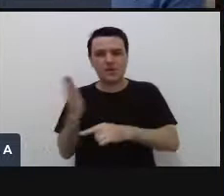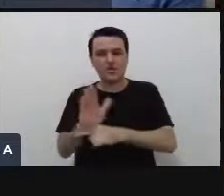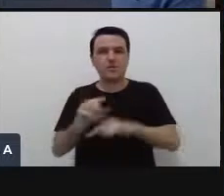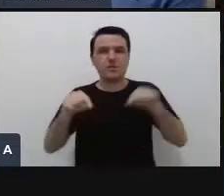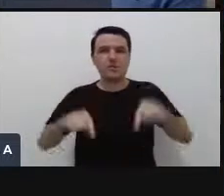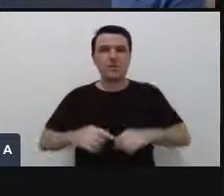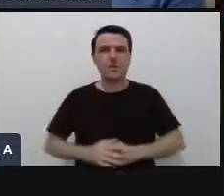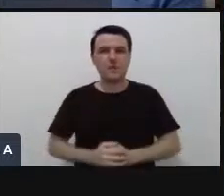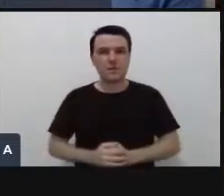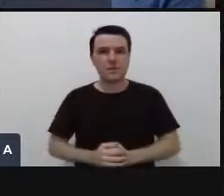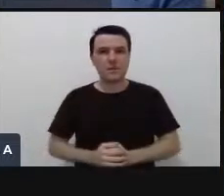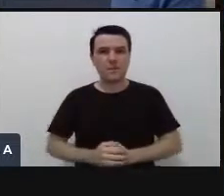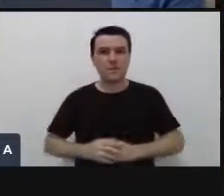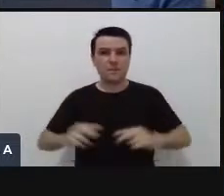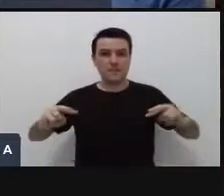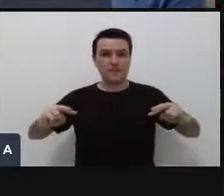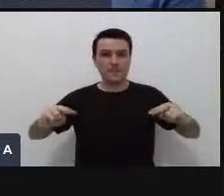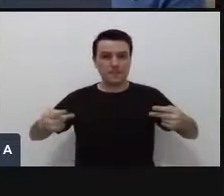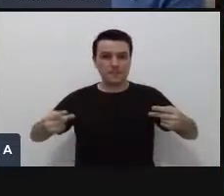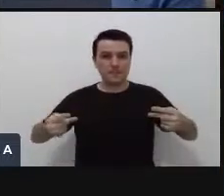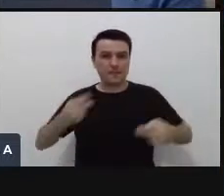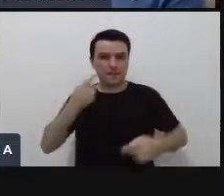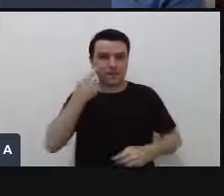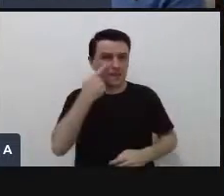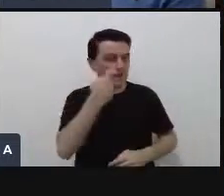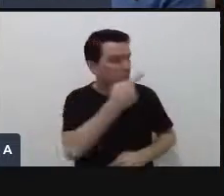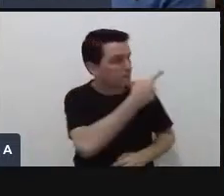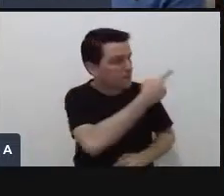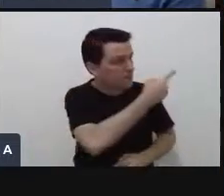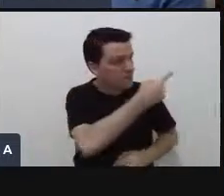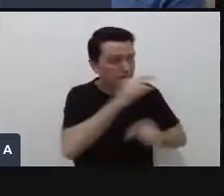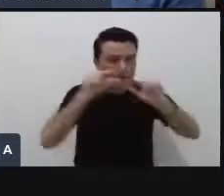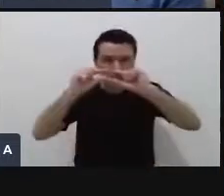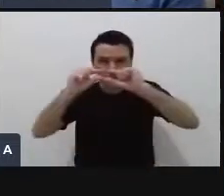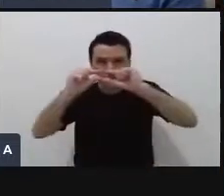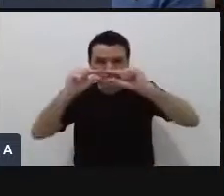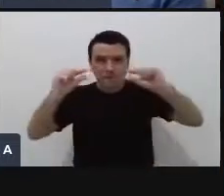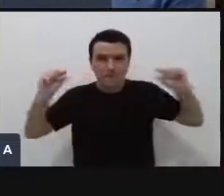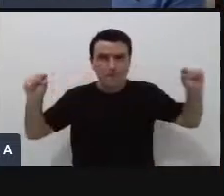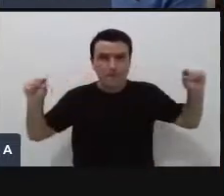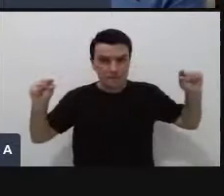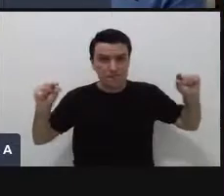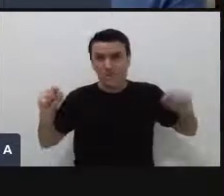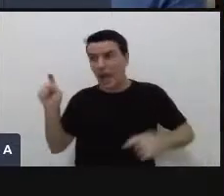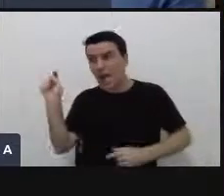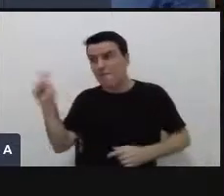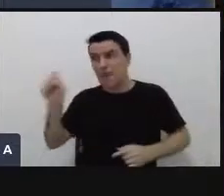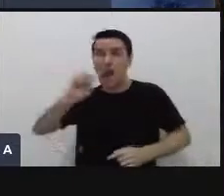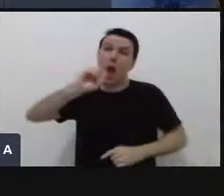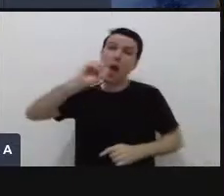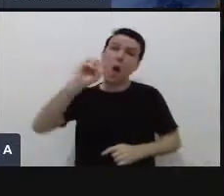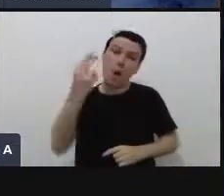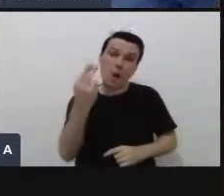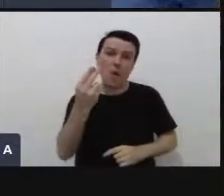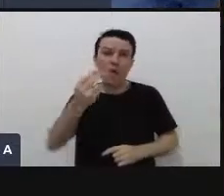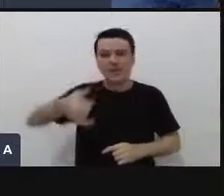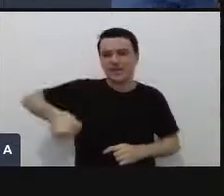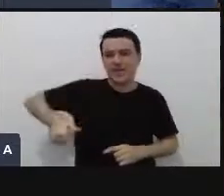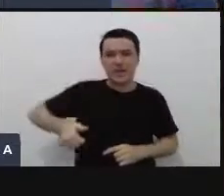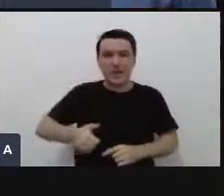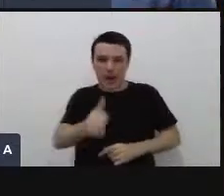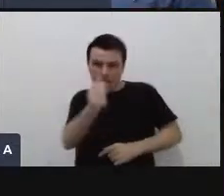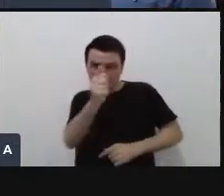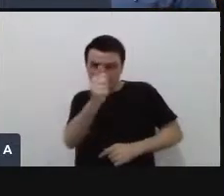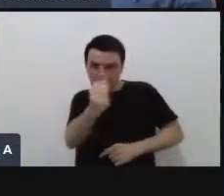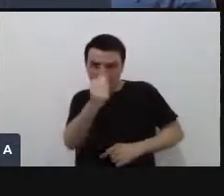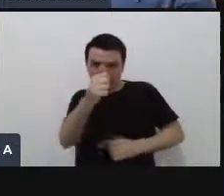tem esse link bit.ly barra palestra ispsk ou apontar o celular aqui vai cair quando fizer isso vocês